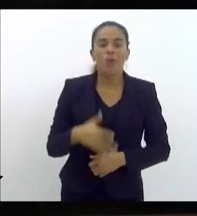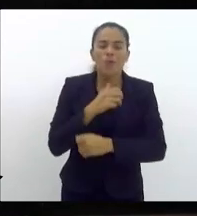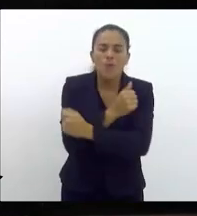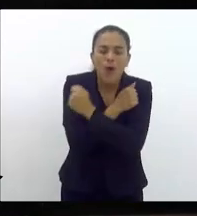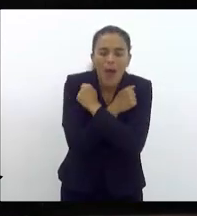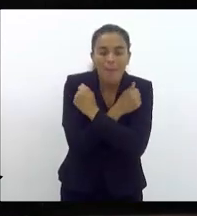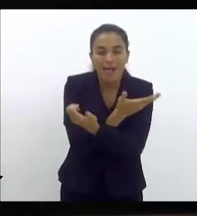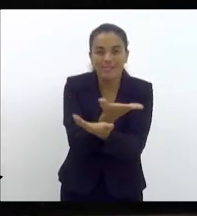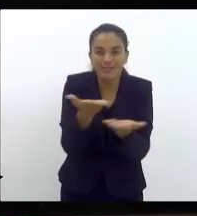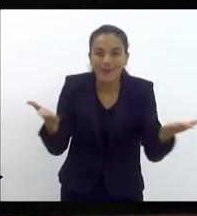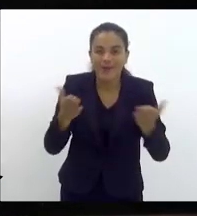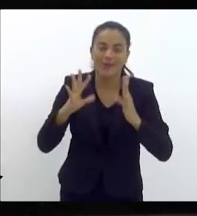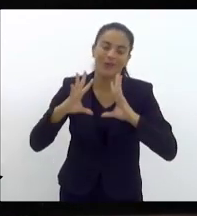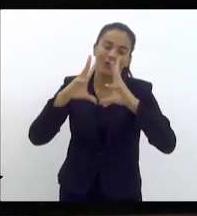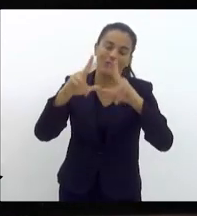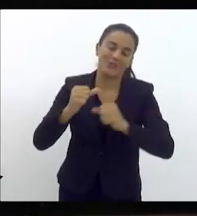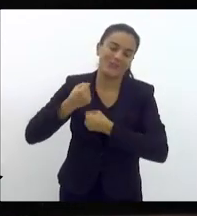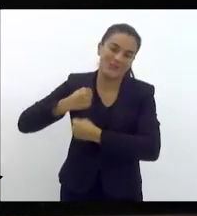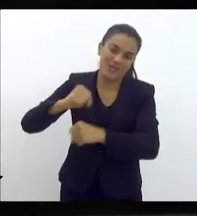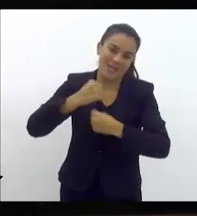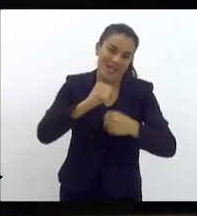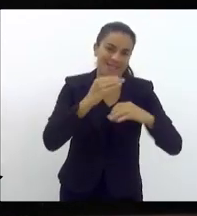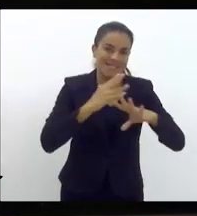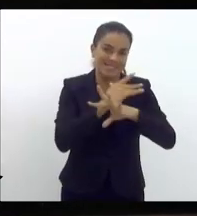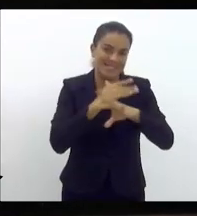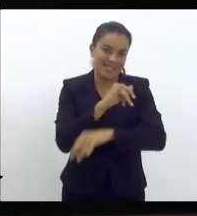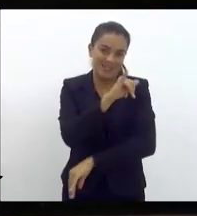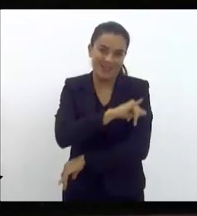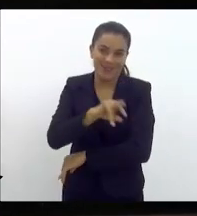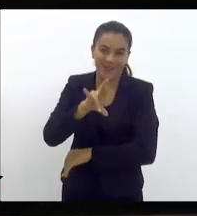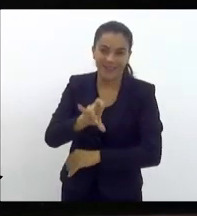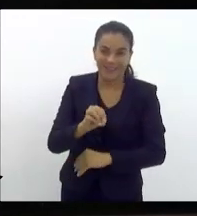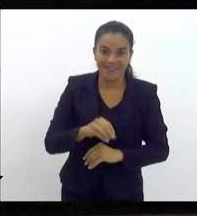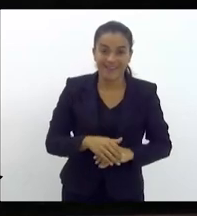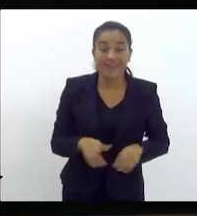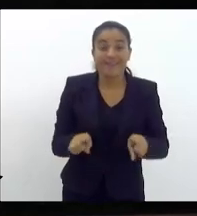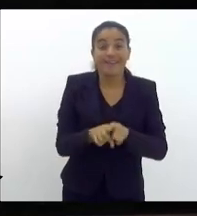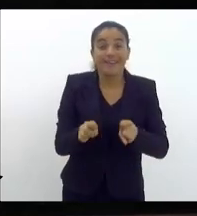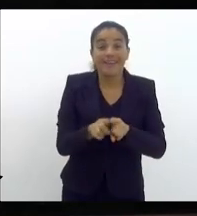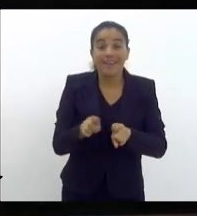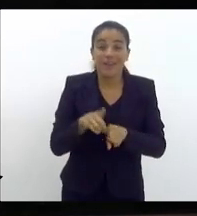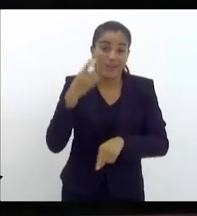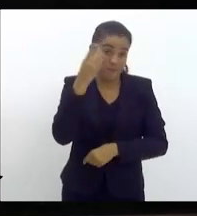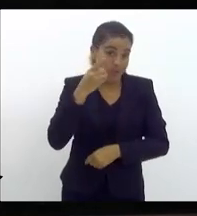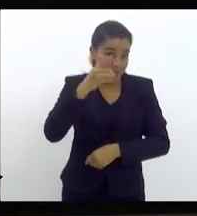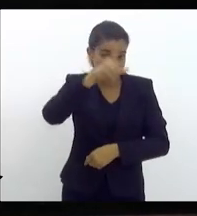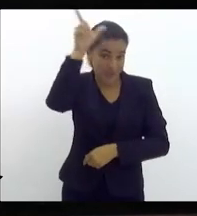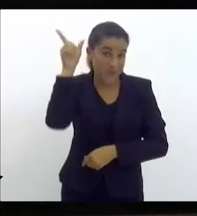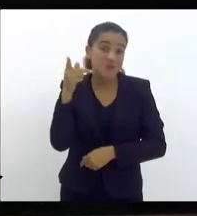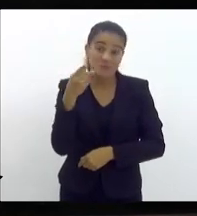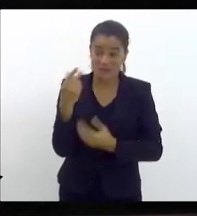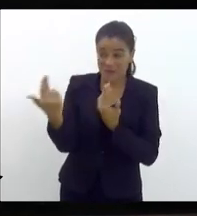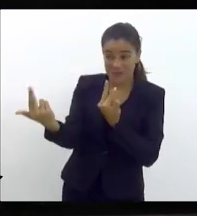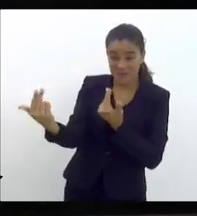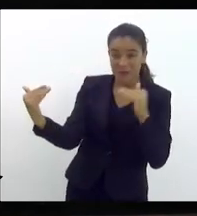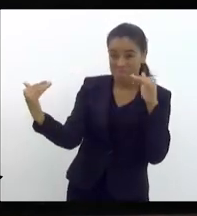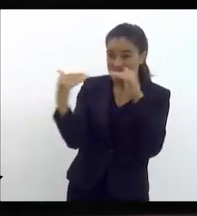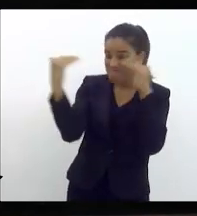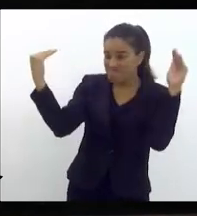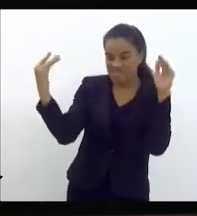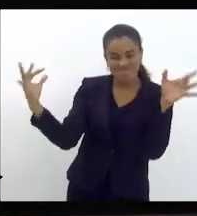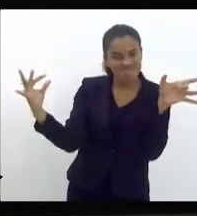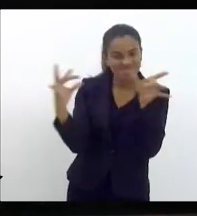abraço a todos os garis da nossa cidade do Rio de Janeiro e lembrando que o deputado Luiz Paulo também comunga com as mesmas ideias.